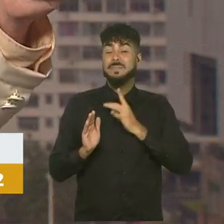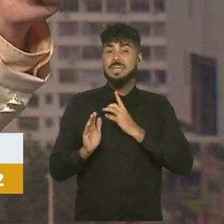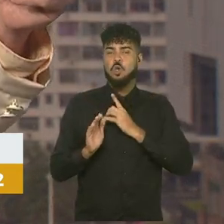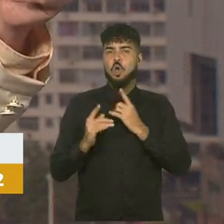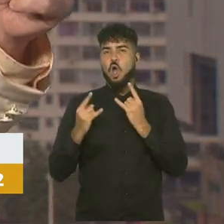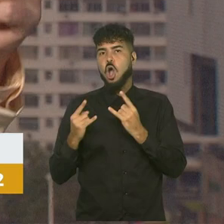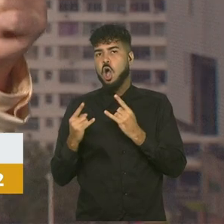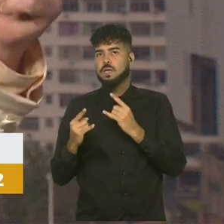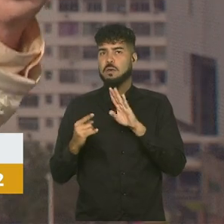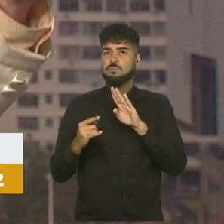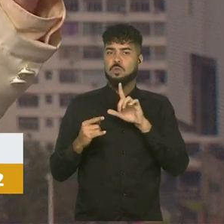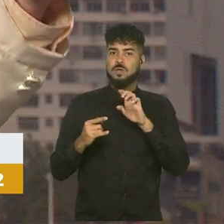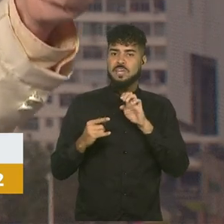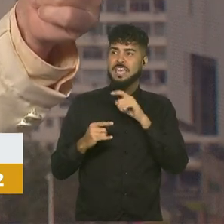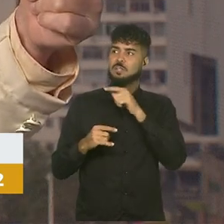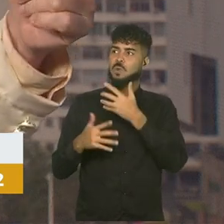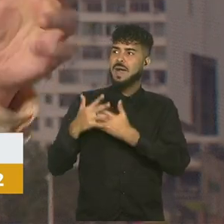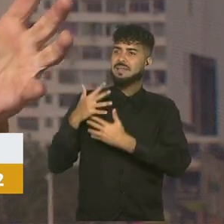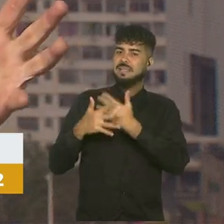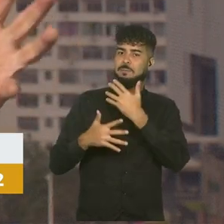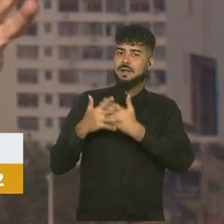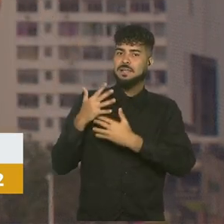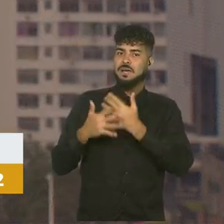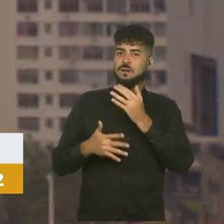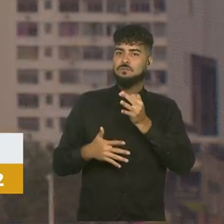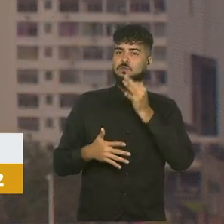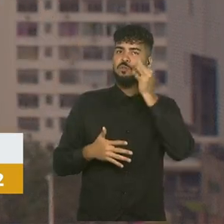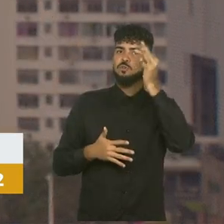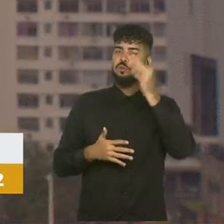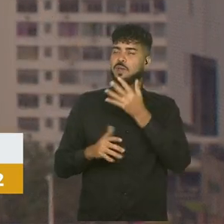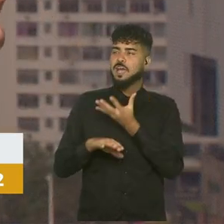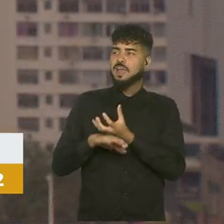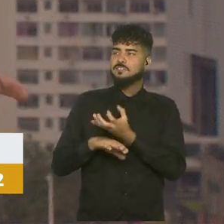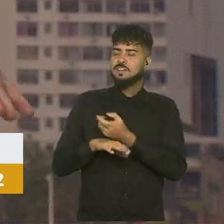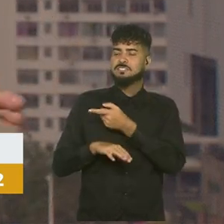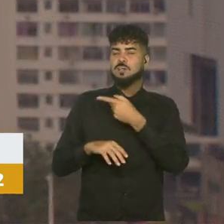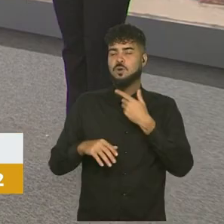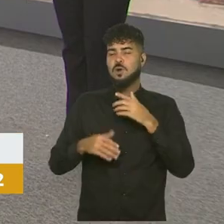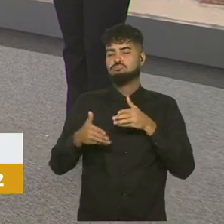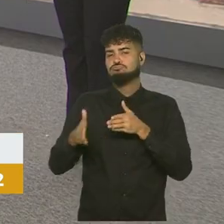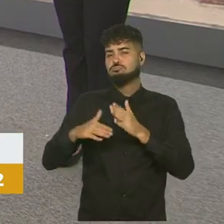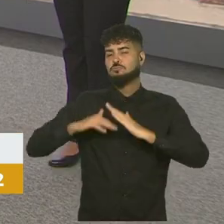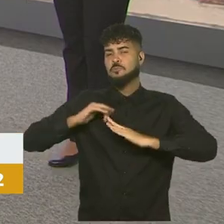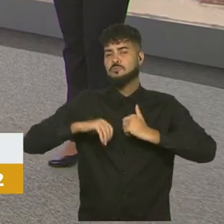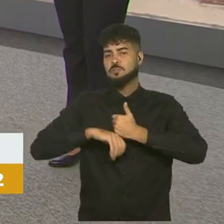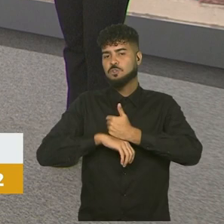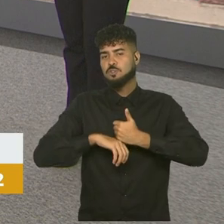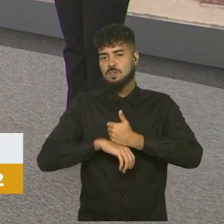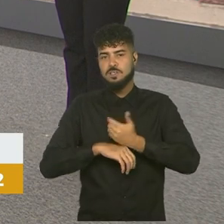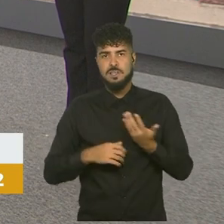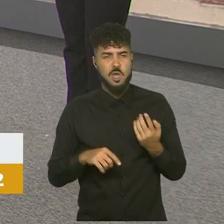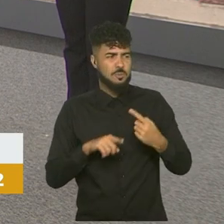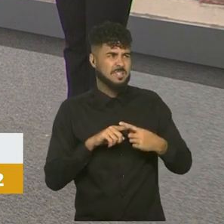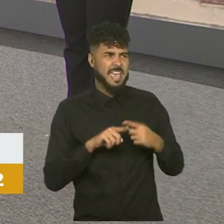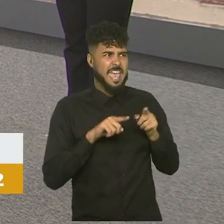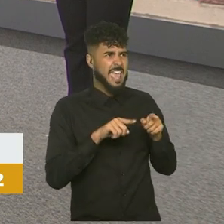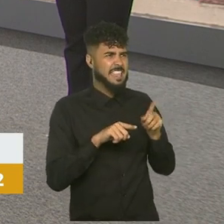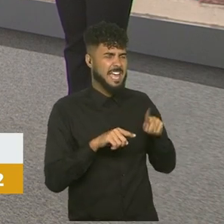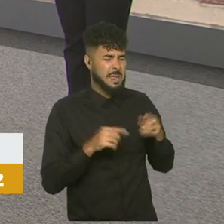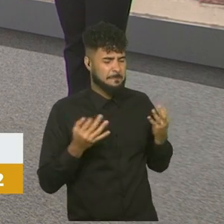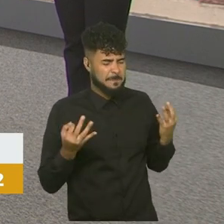pudesse vir a atrapalhar as futuras gravações dela dentro do... Já que ela era perfeita,